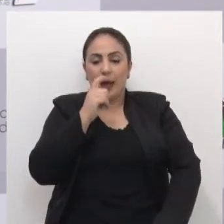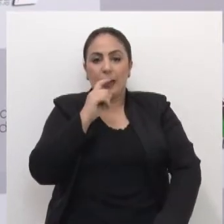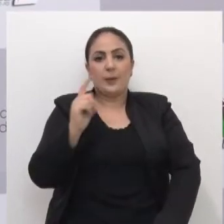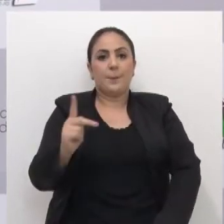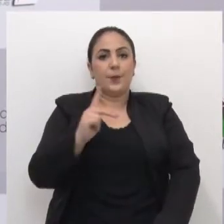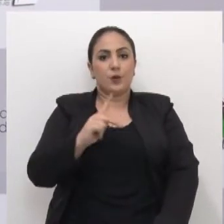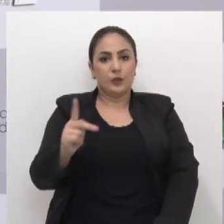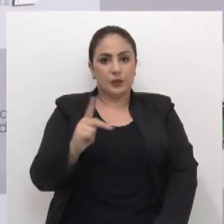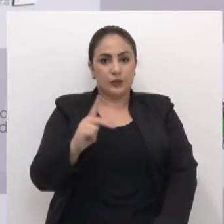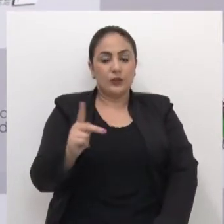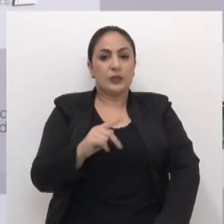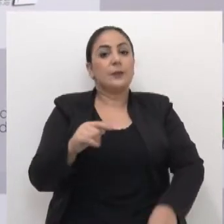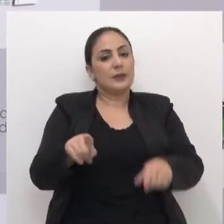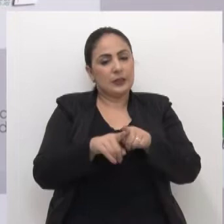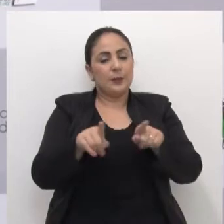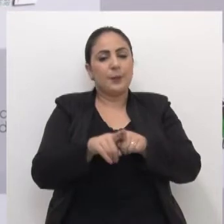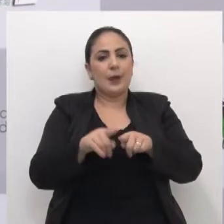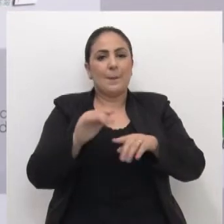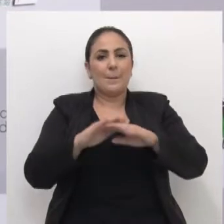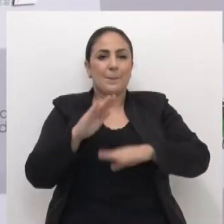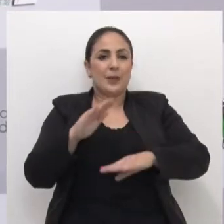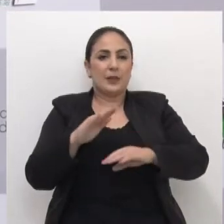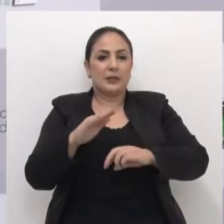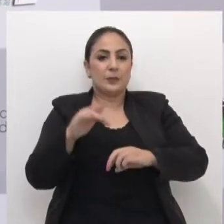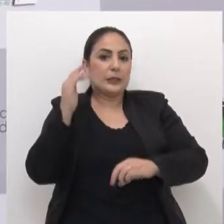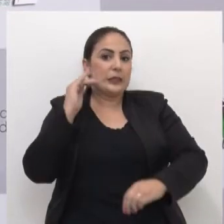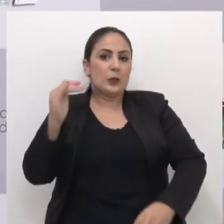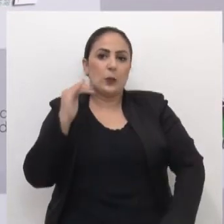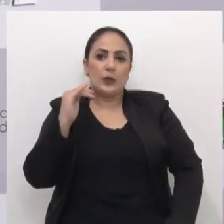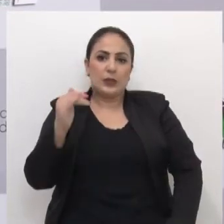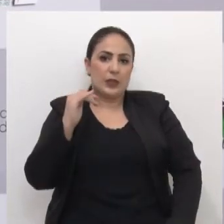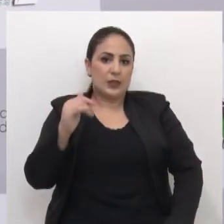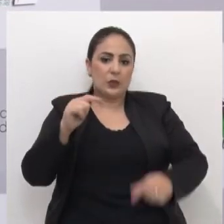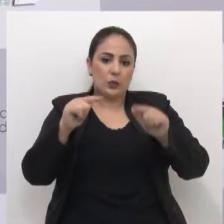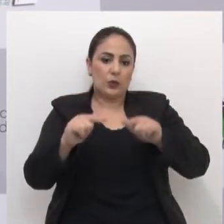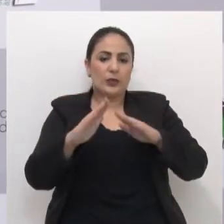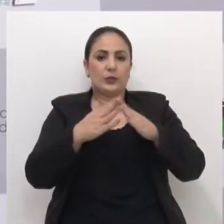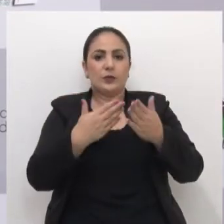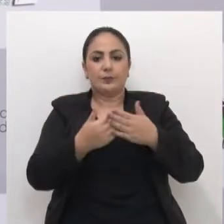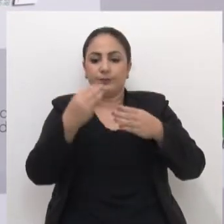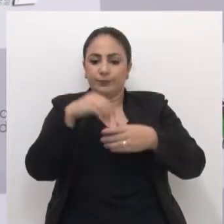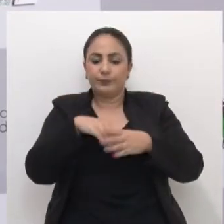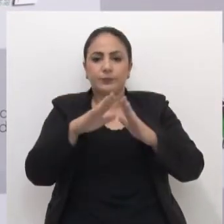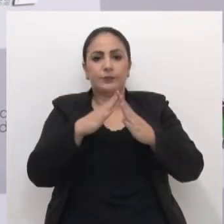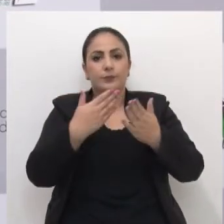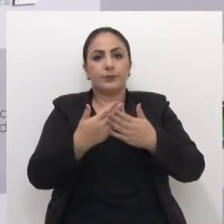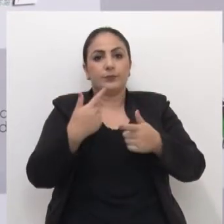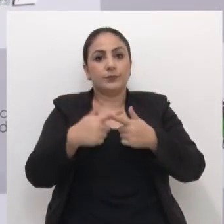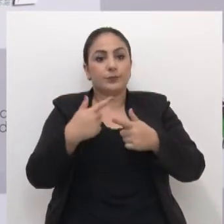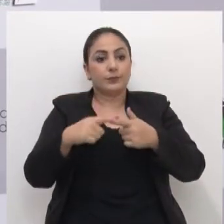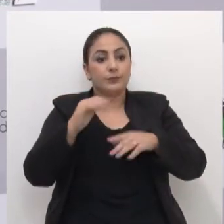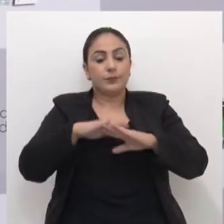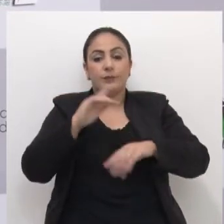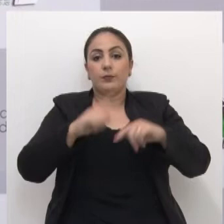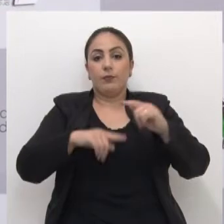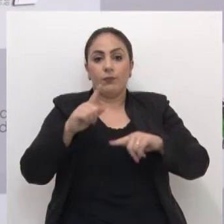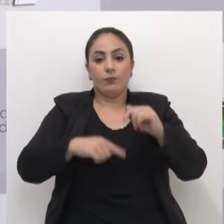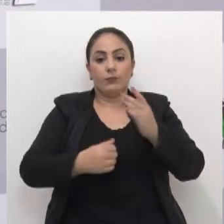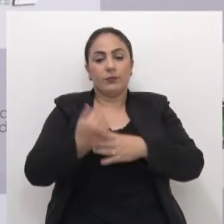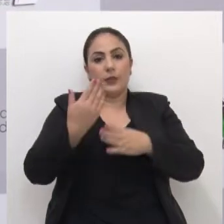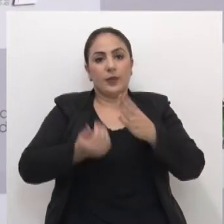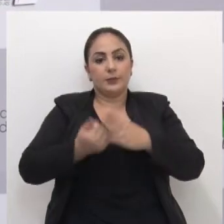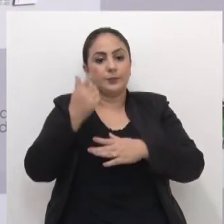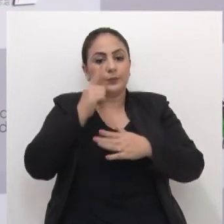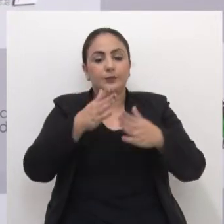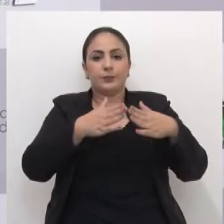pais, para os professores, mas também traz uma tranquilidade maior no ambiente escolar, dentro da escola, porque é mais uma ferramenta que se